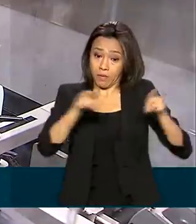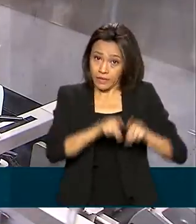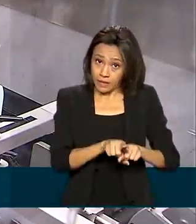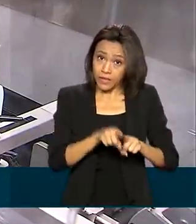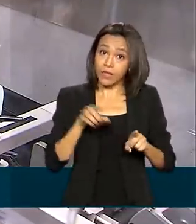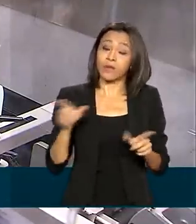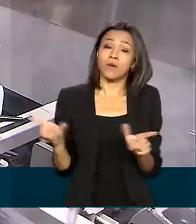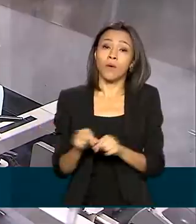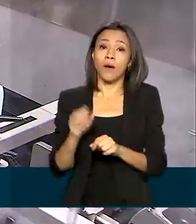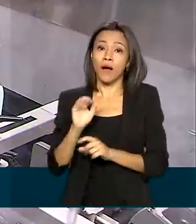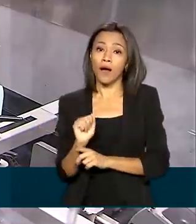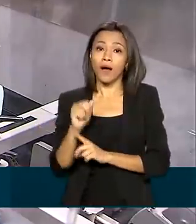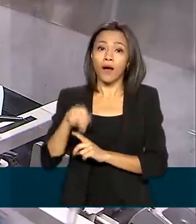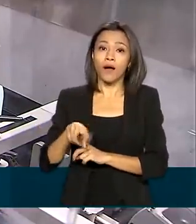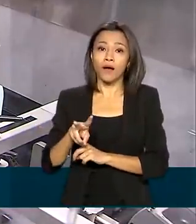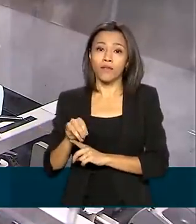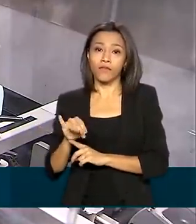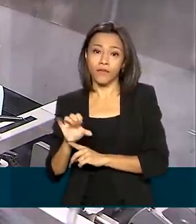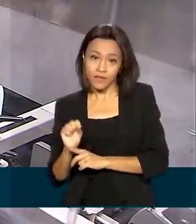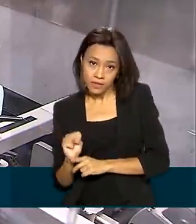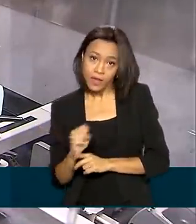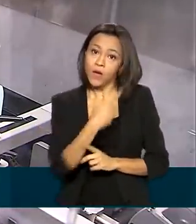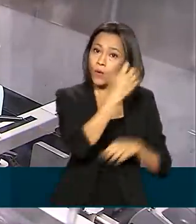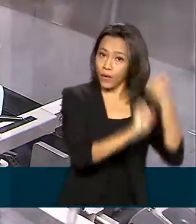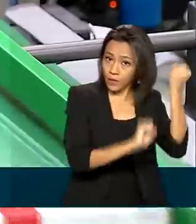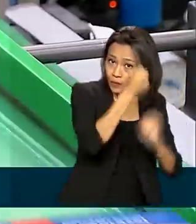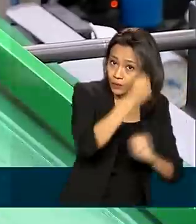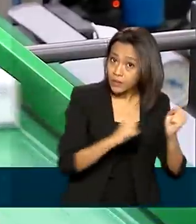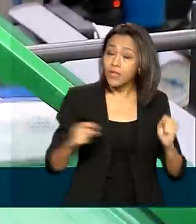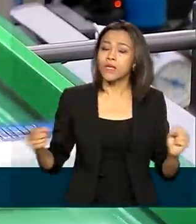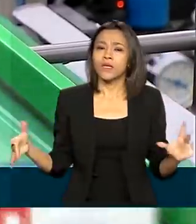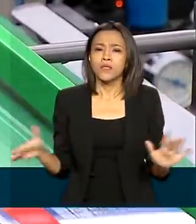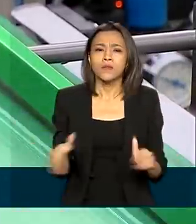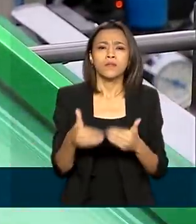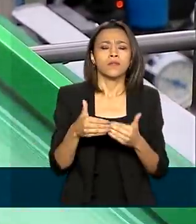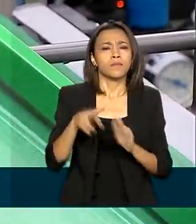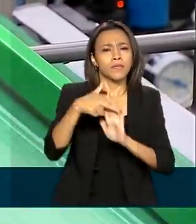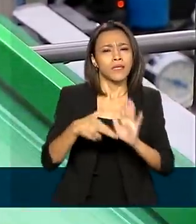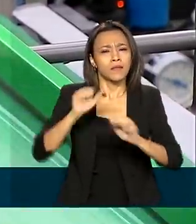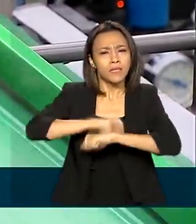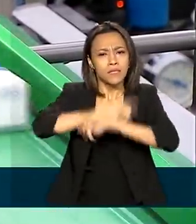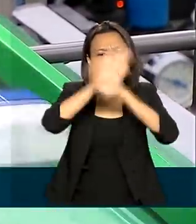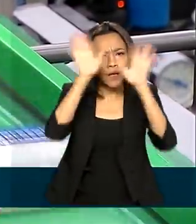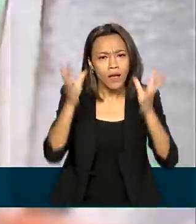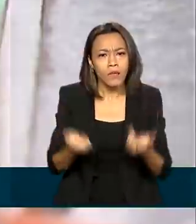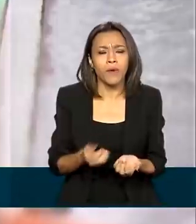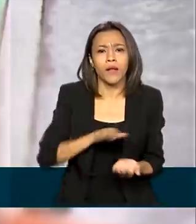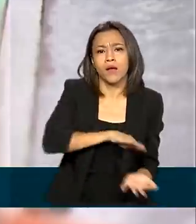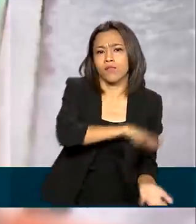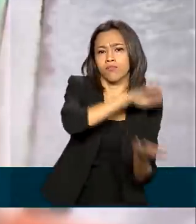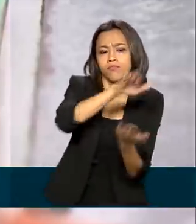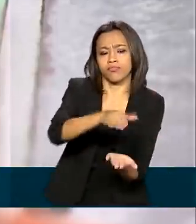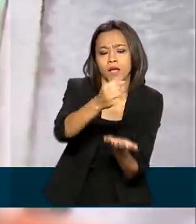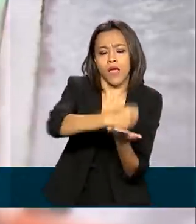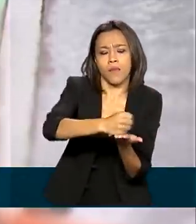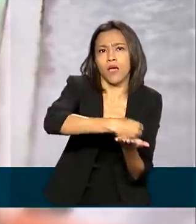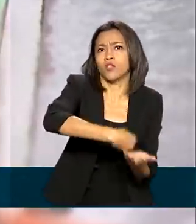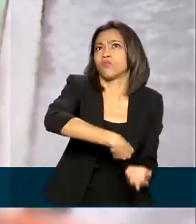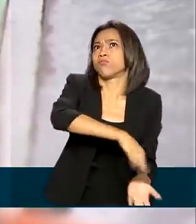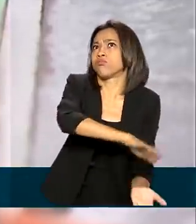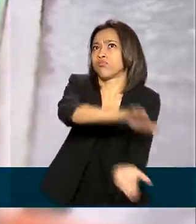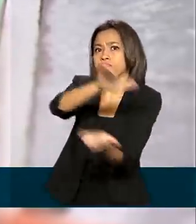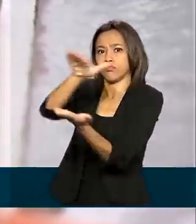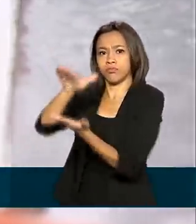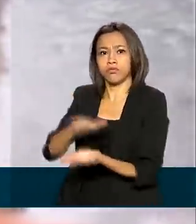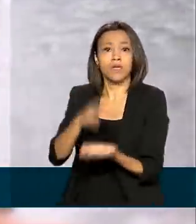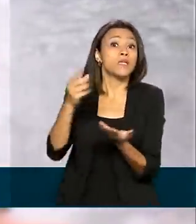indústrias pretende dar mais transparência aos estoques dos remédios para a intubação. As empresas devem informar a agência